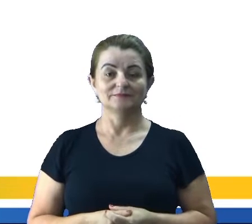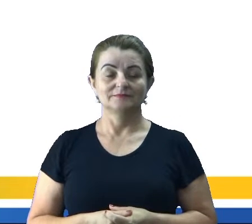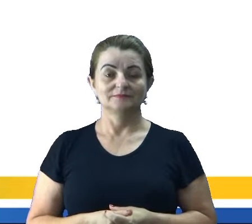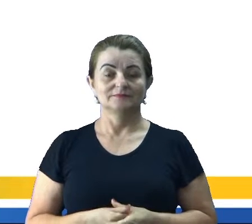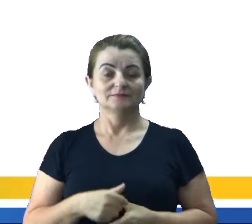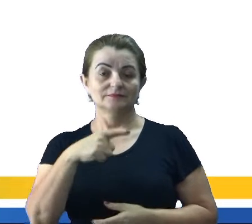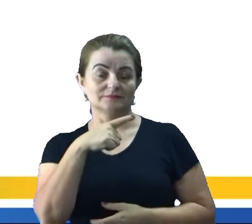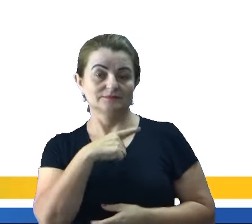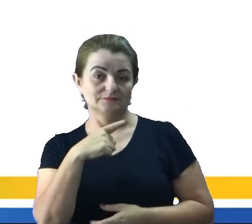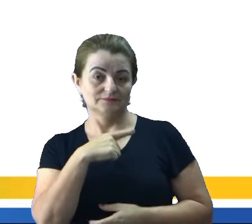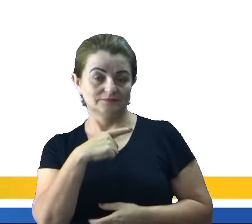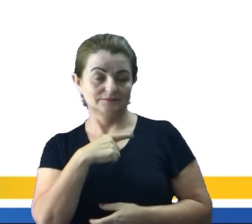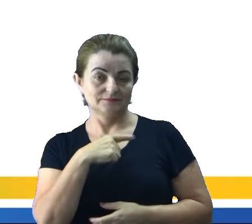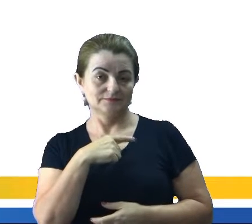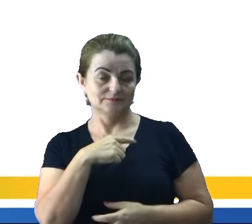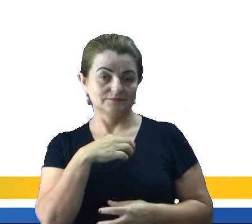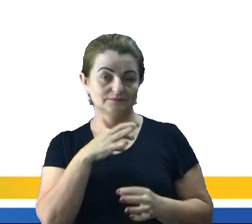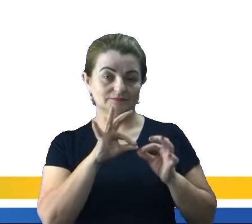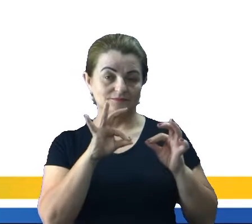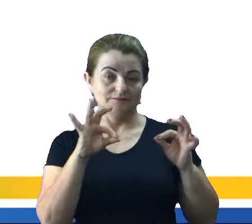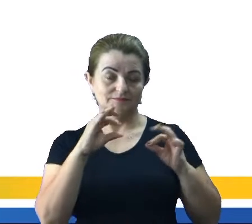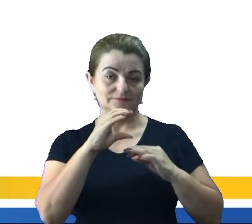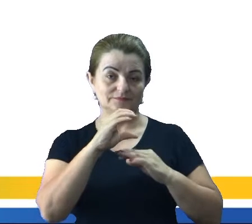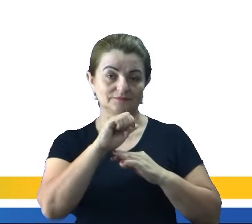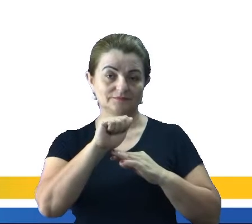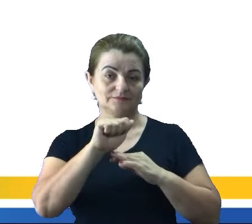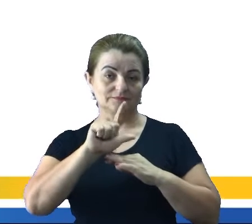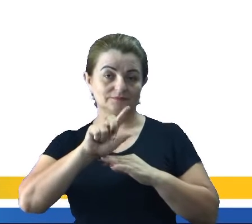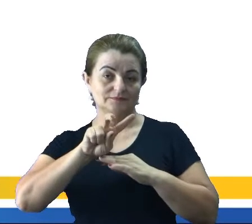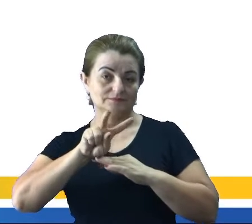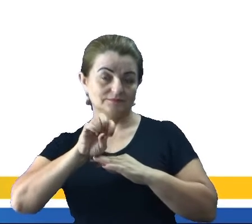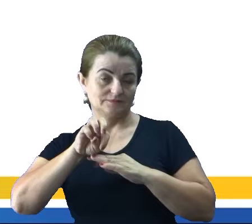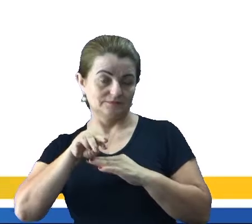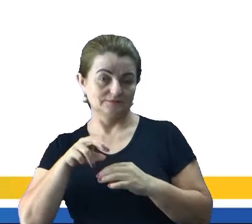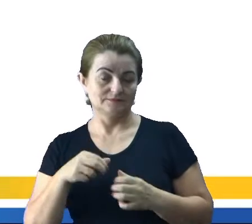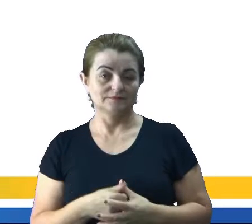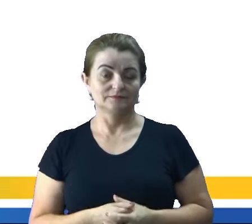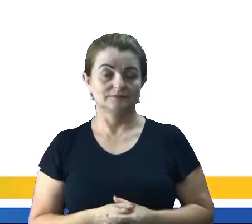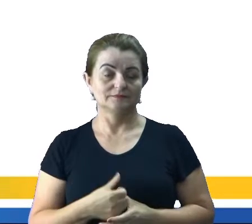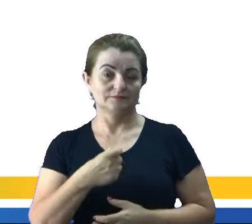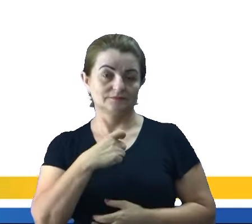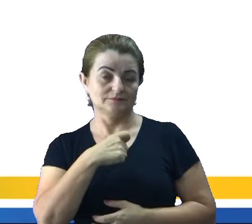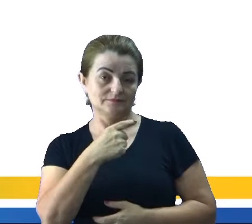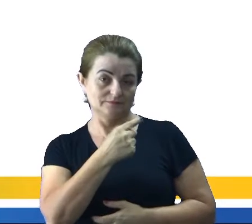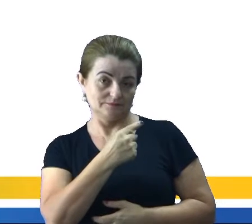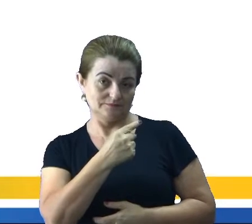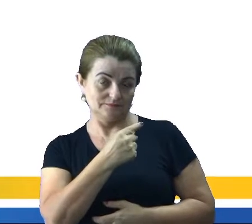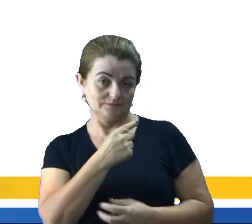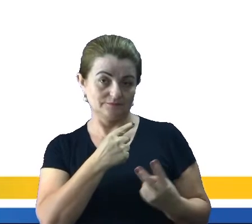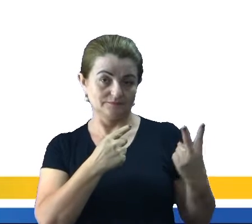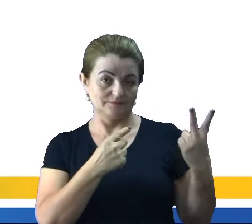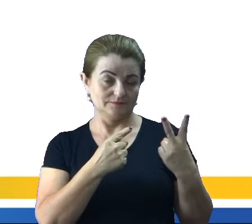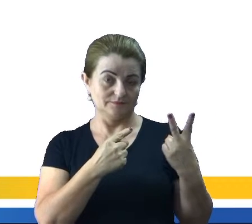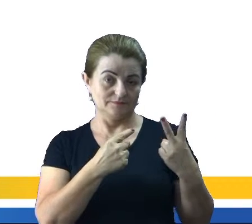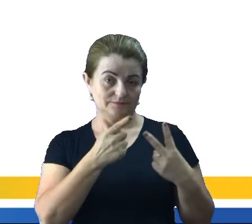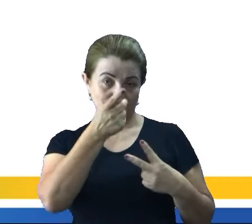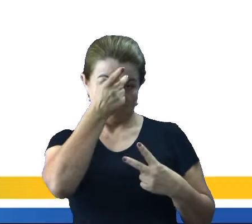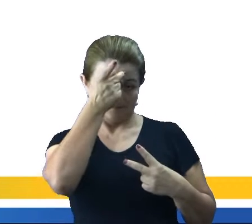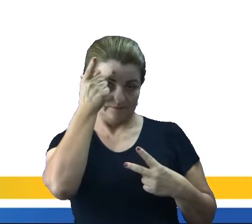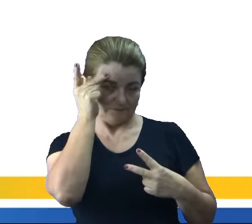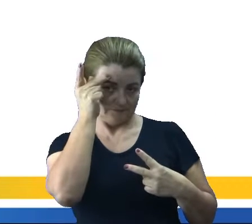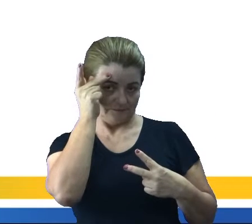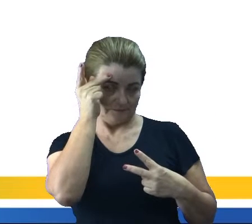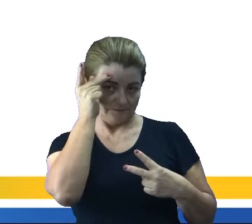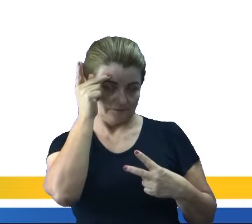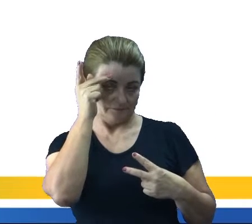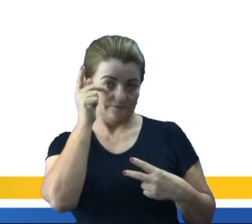Nós temos ali uma tirinha de Calvin, ok? Nós temos ali os dois personagens principais,